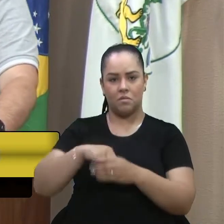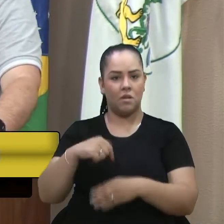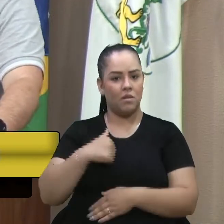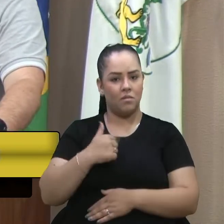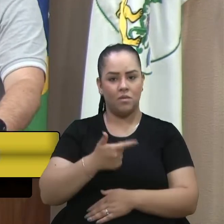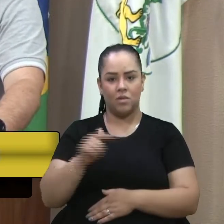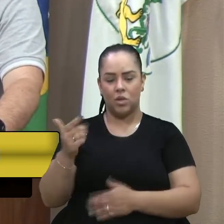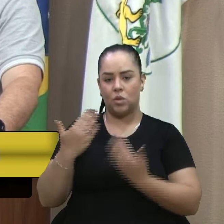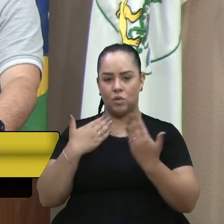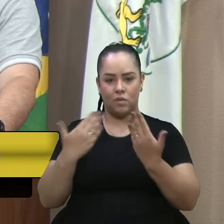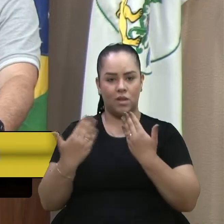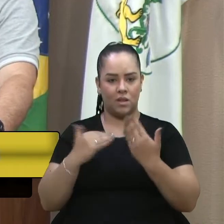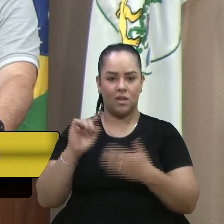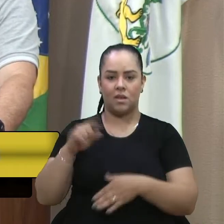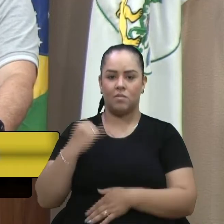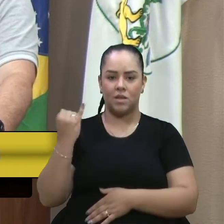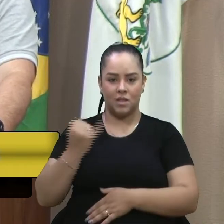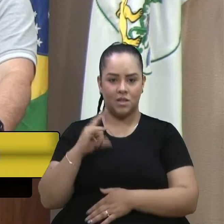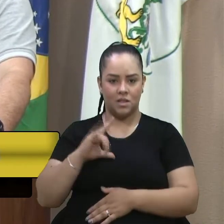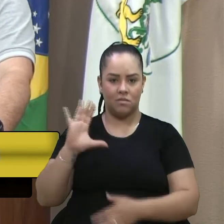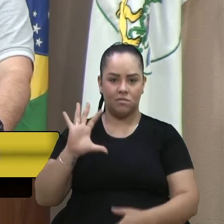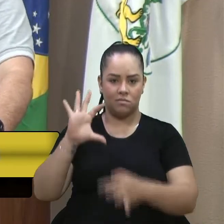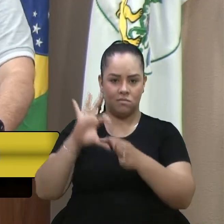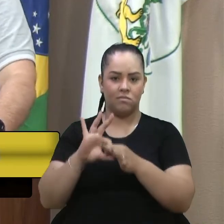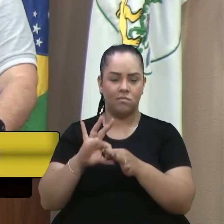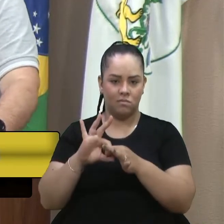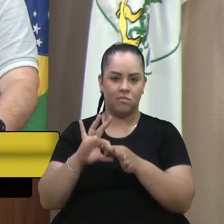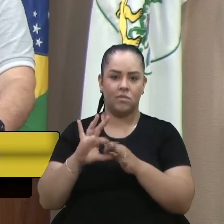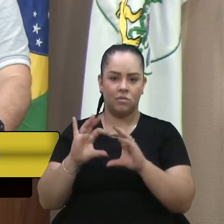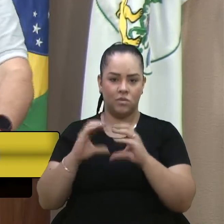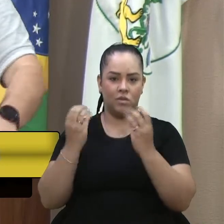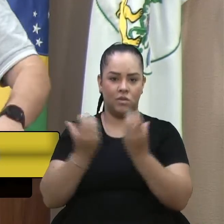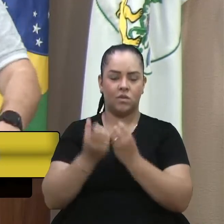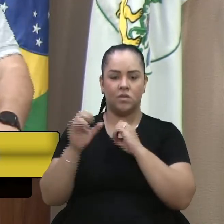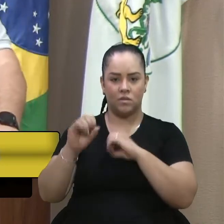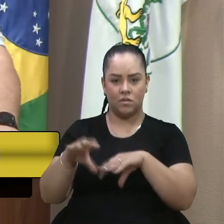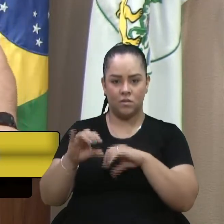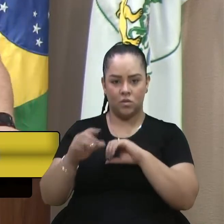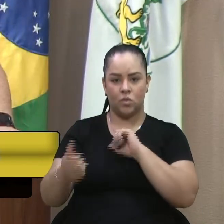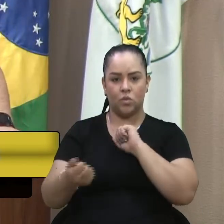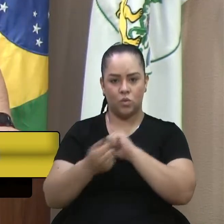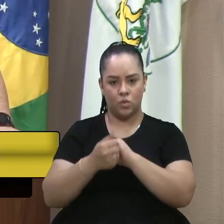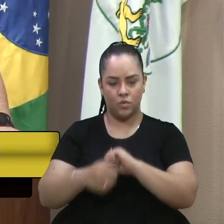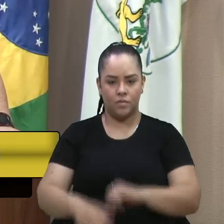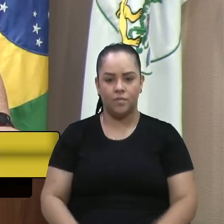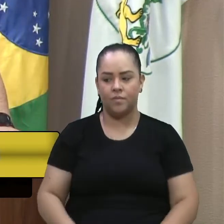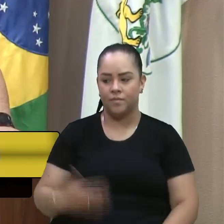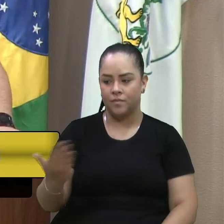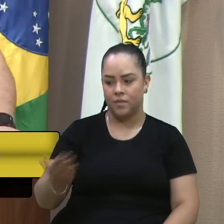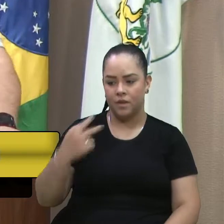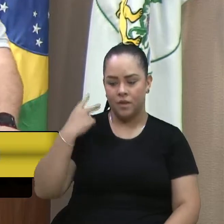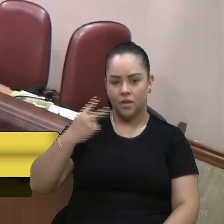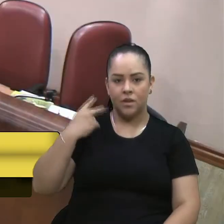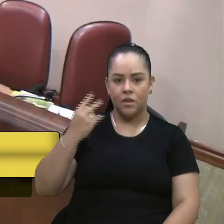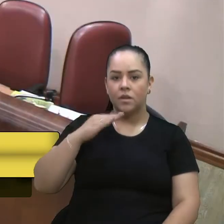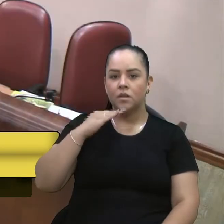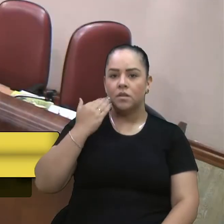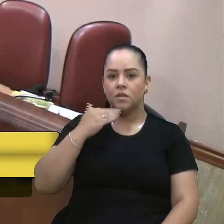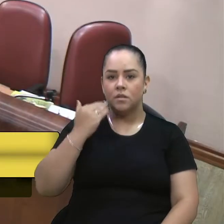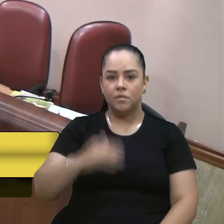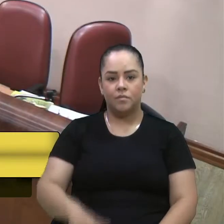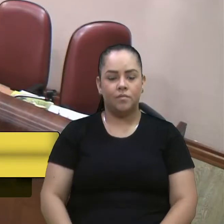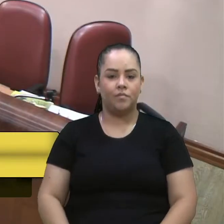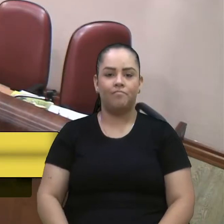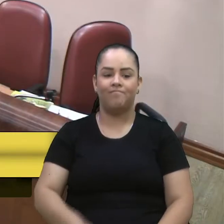nenhuma da importância da junção do engajamento comunitário com a educação patrimonial vereadora Marisol seu a parte obrigada vereador